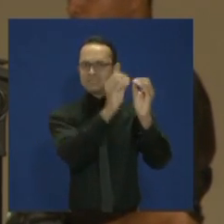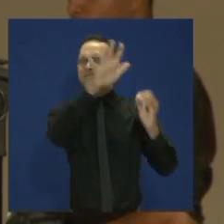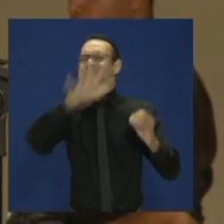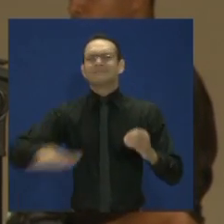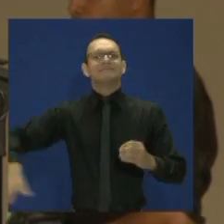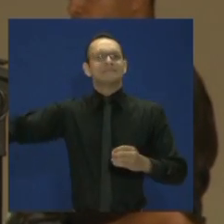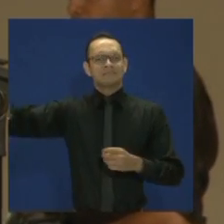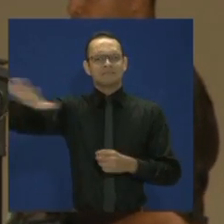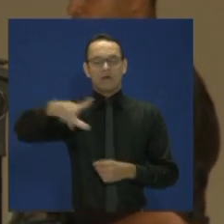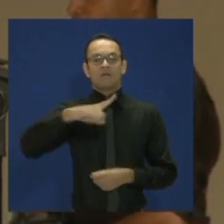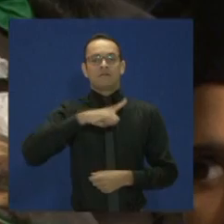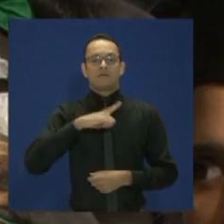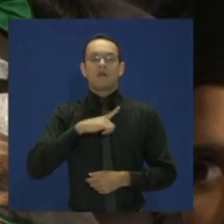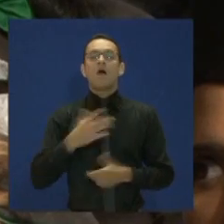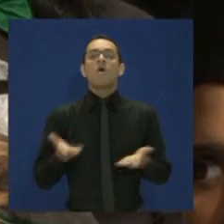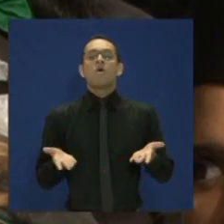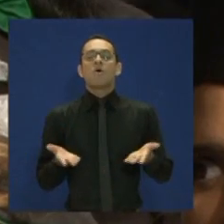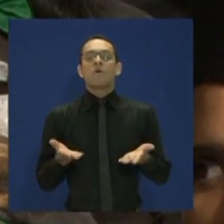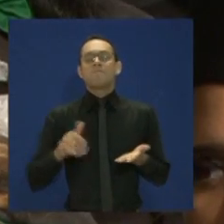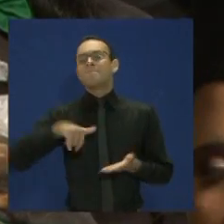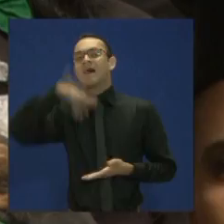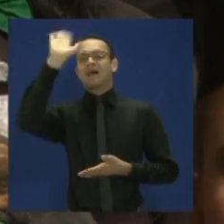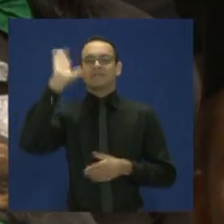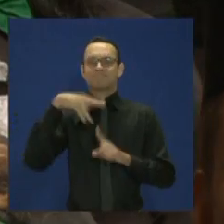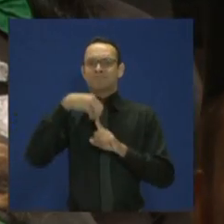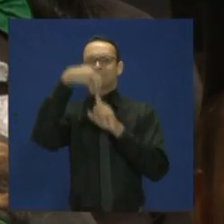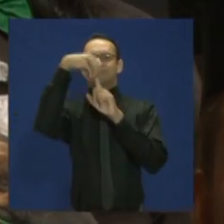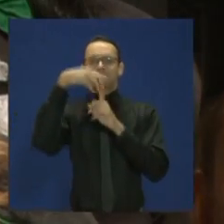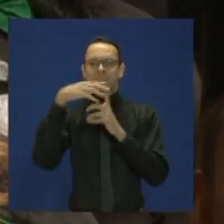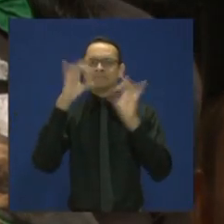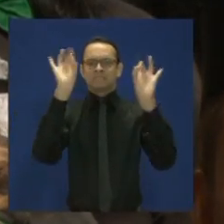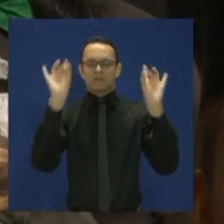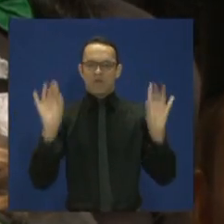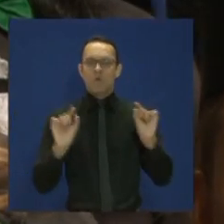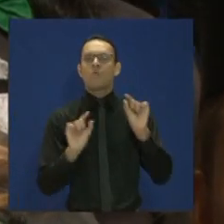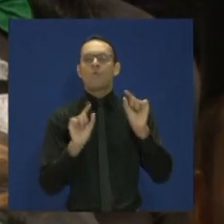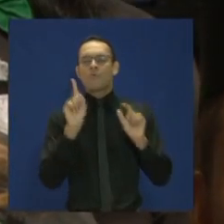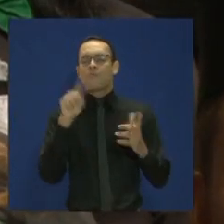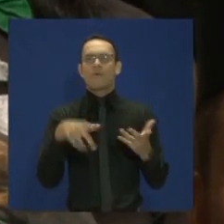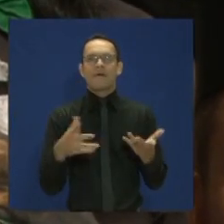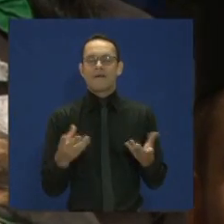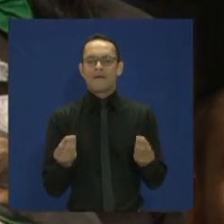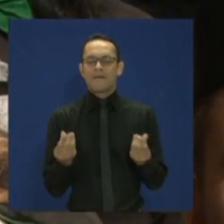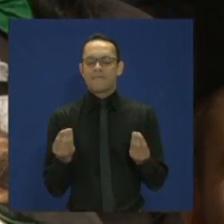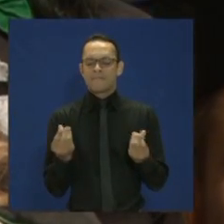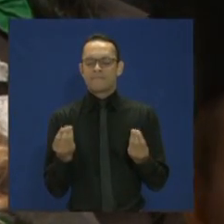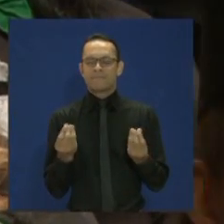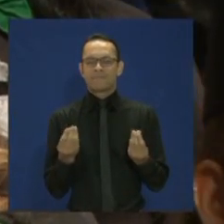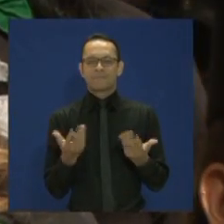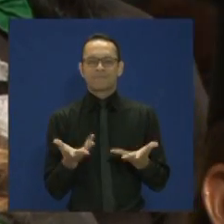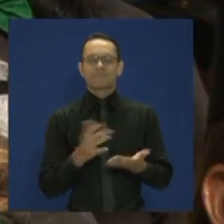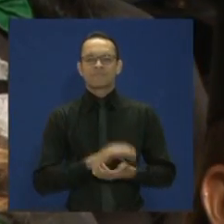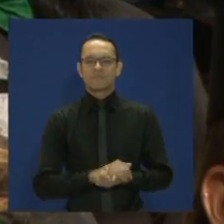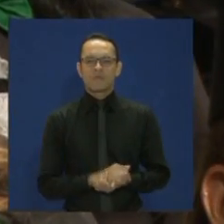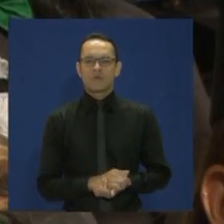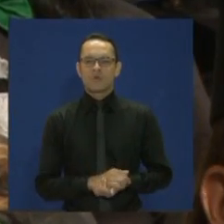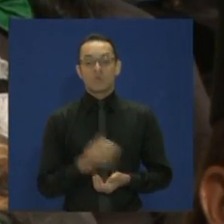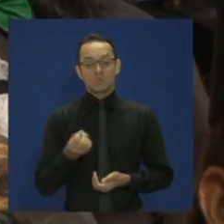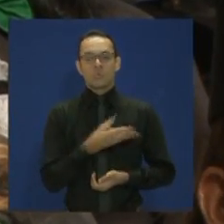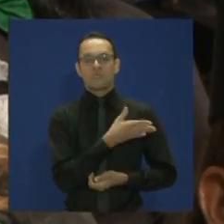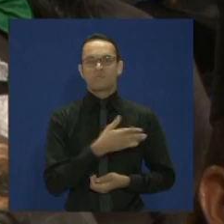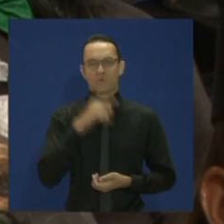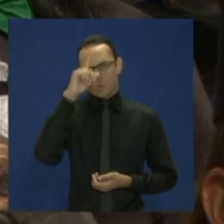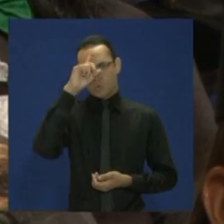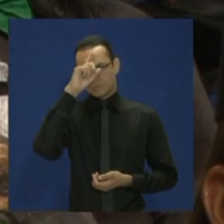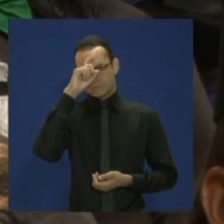significativa delas, eu faço questão de ressaltar aqui, é a obra do novo Hospital